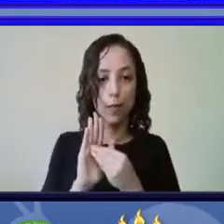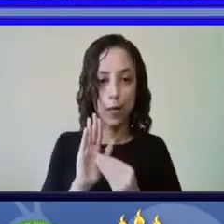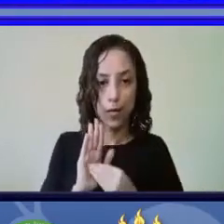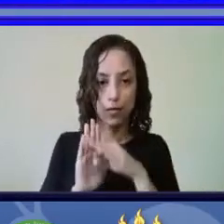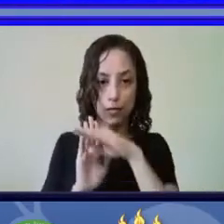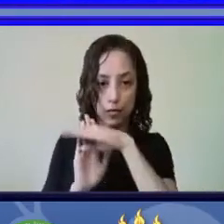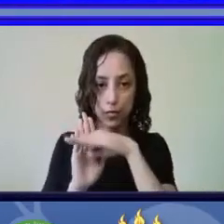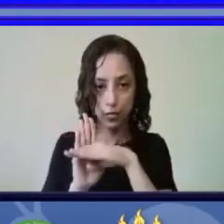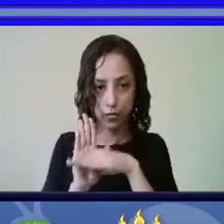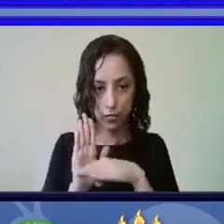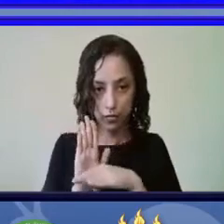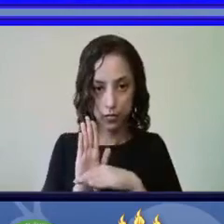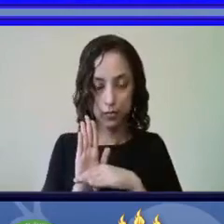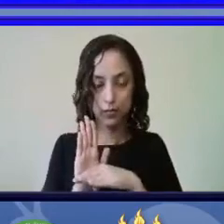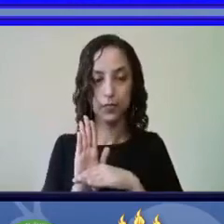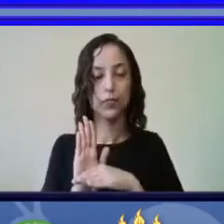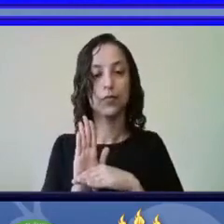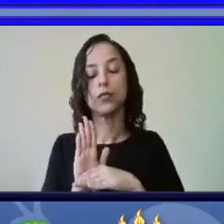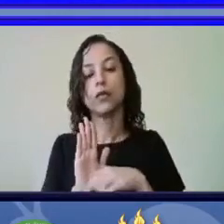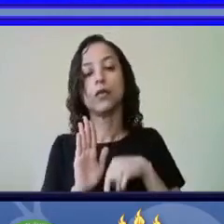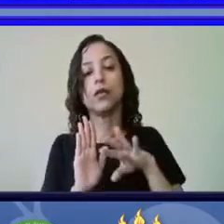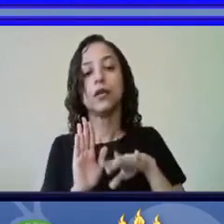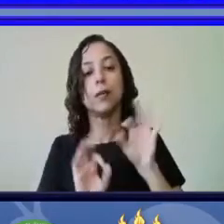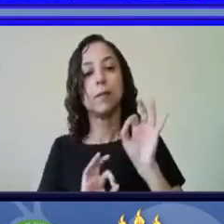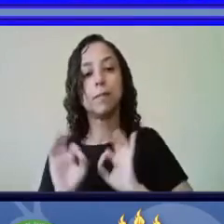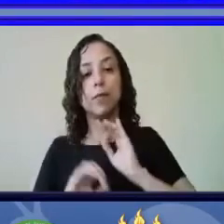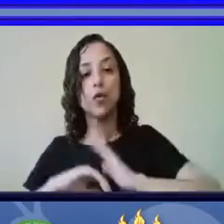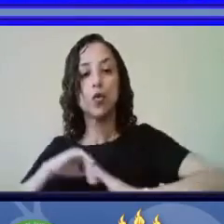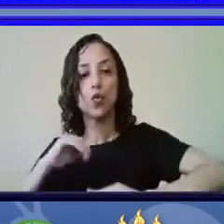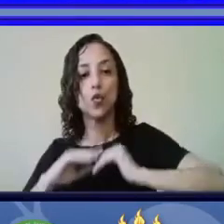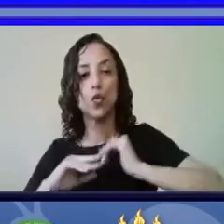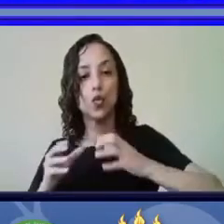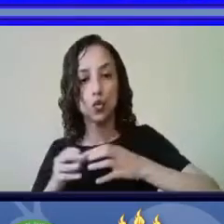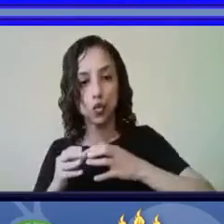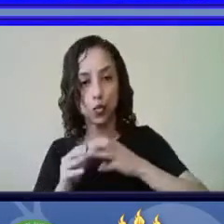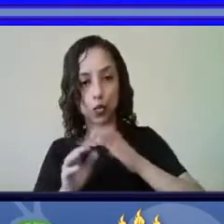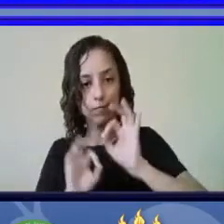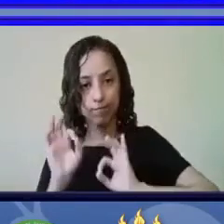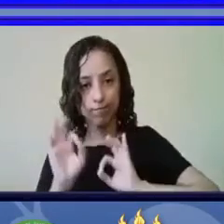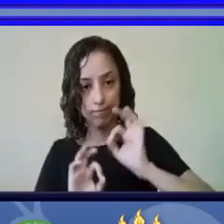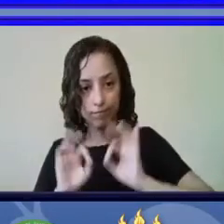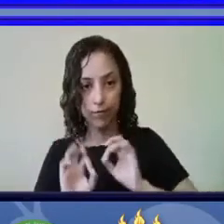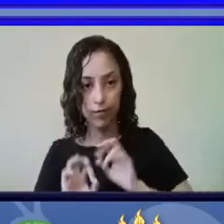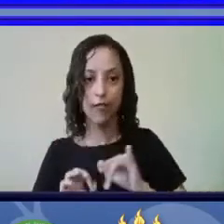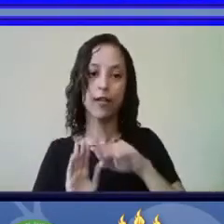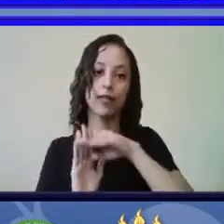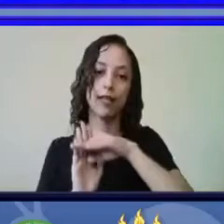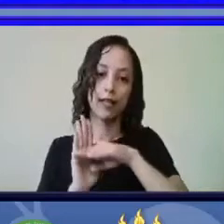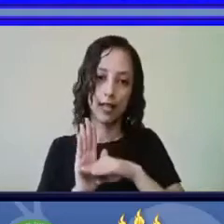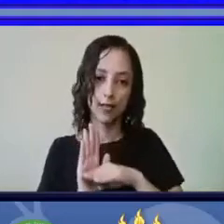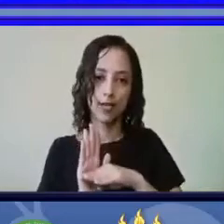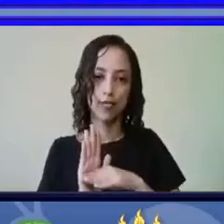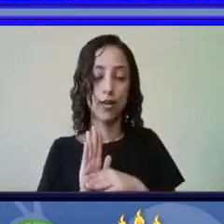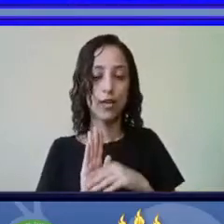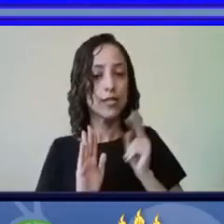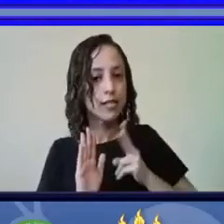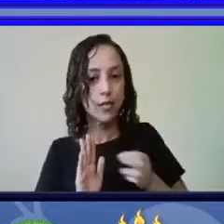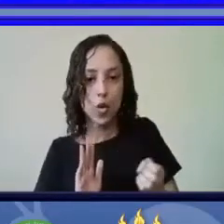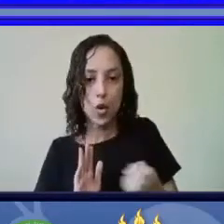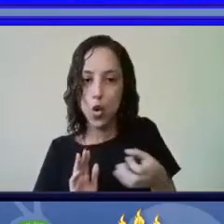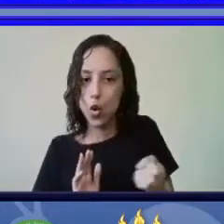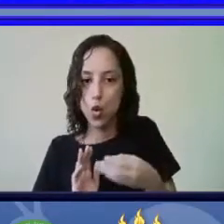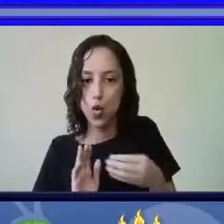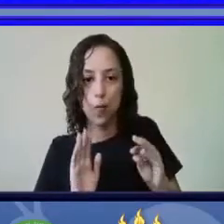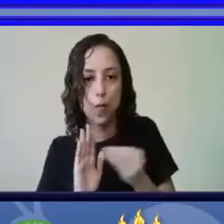informações, então, são feitas pelos especialistas. Dessa forma, o catálogo vai sendo atualizado e vai